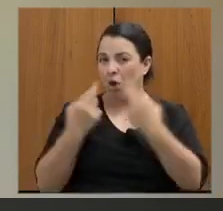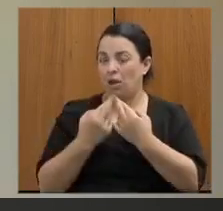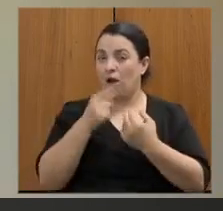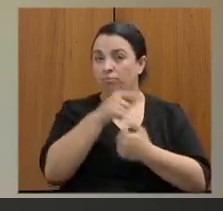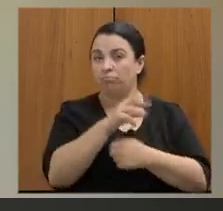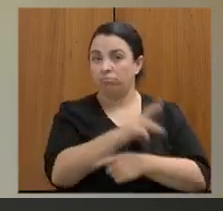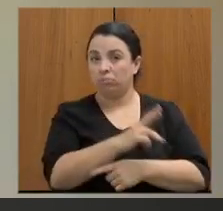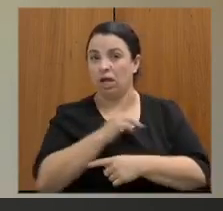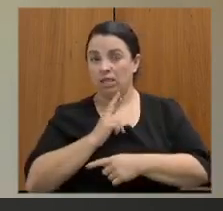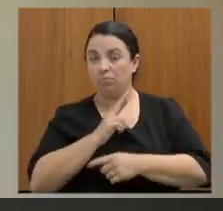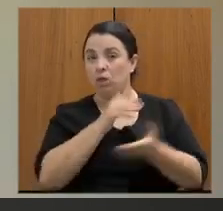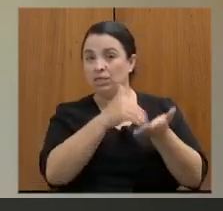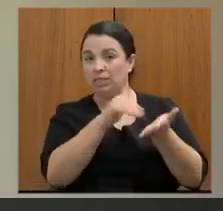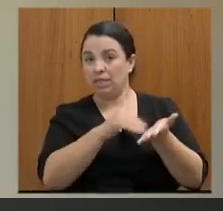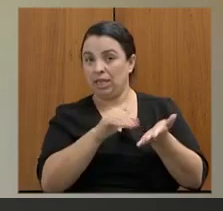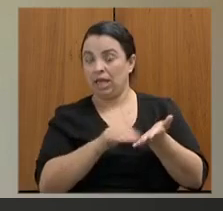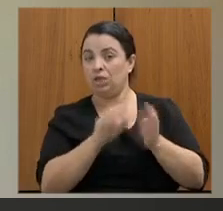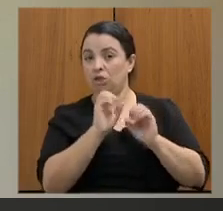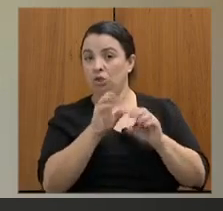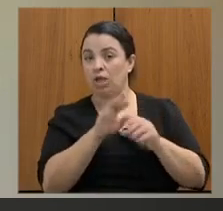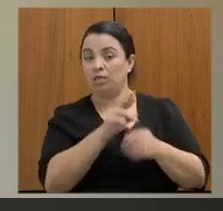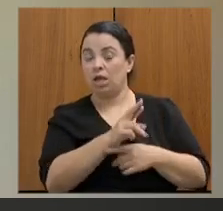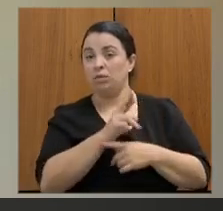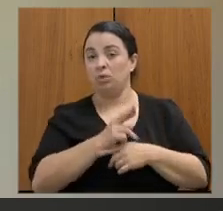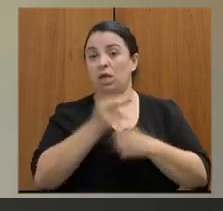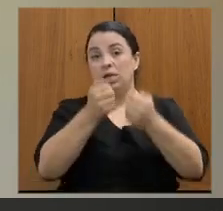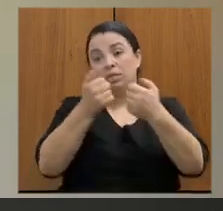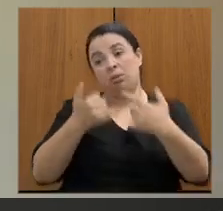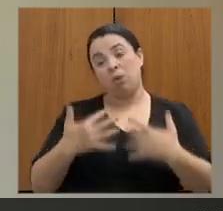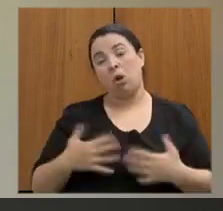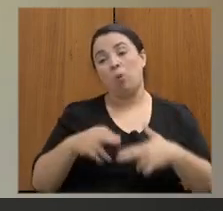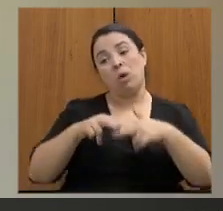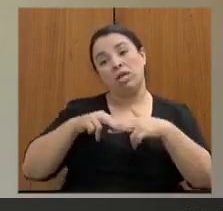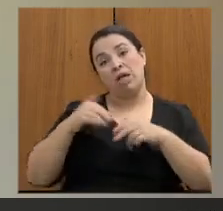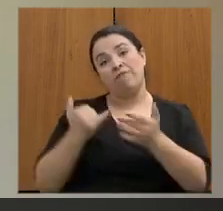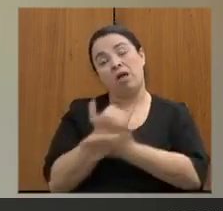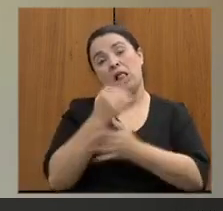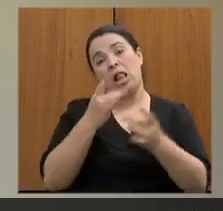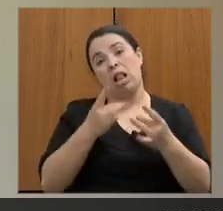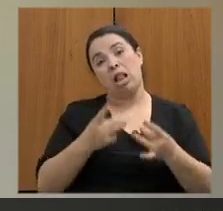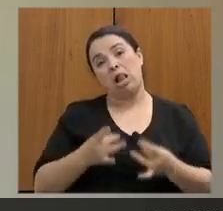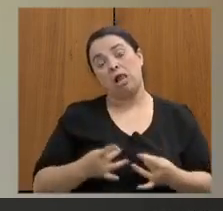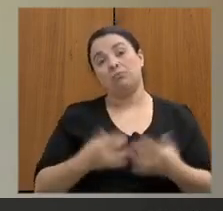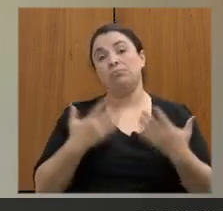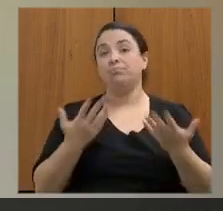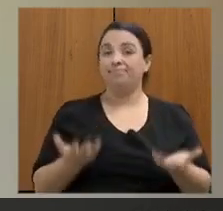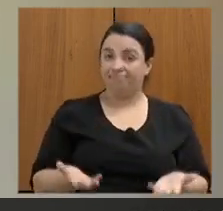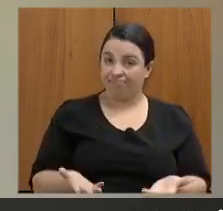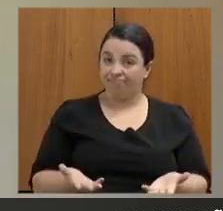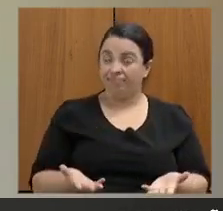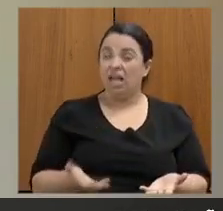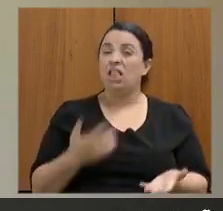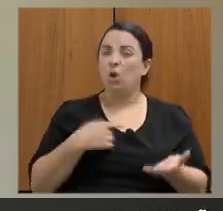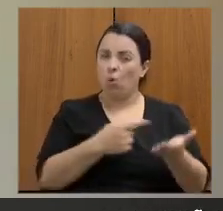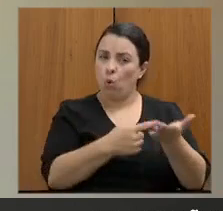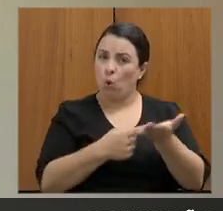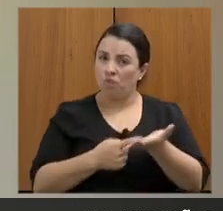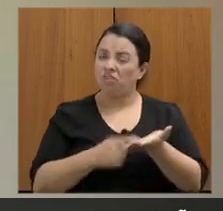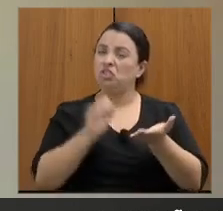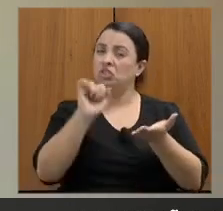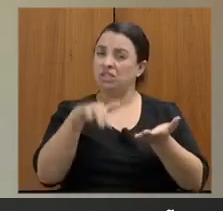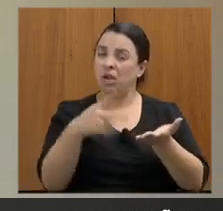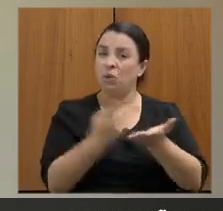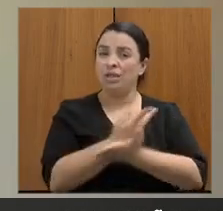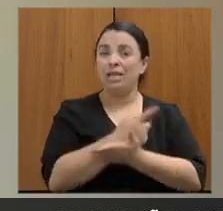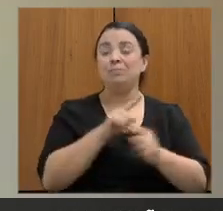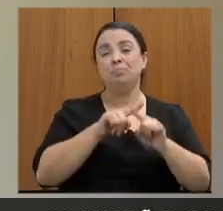da Secretaria de Educação justificando a ausência então o convite ele é feito sim e o não comparecimento também